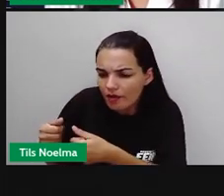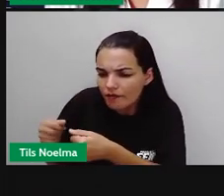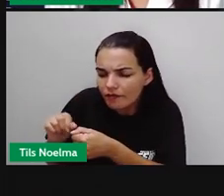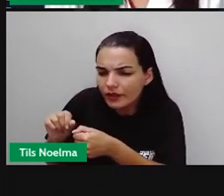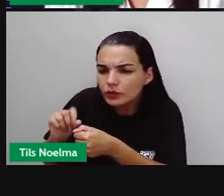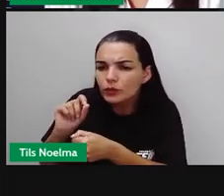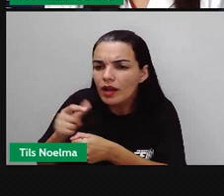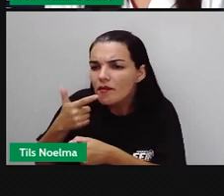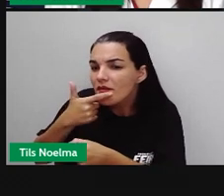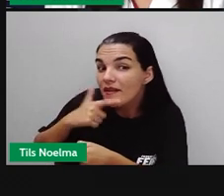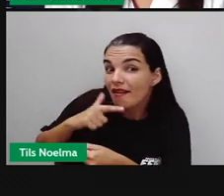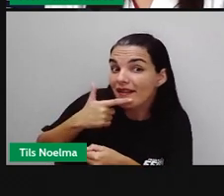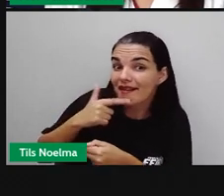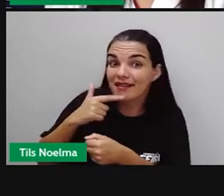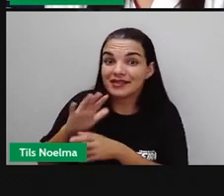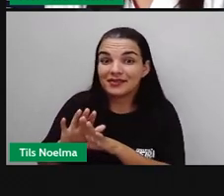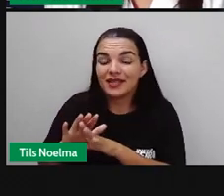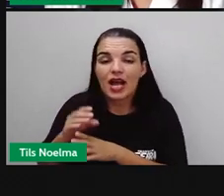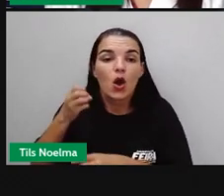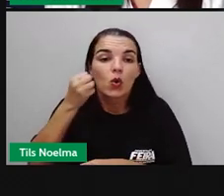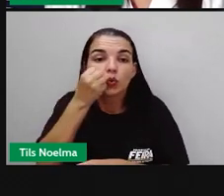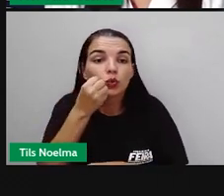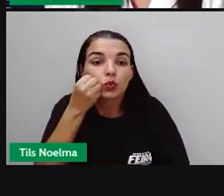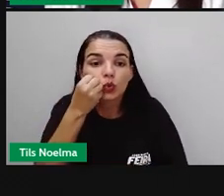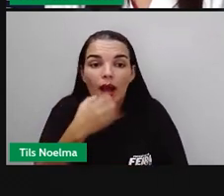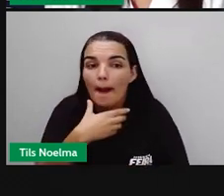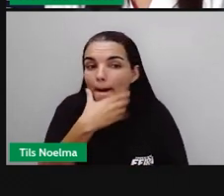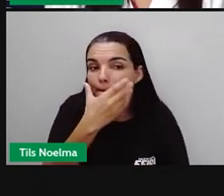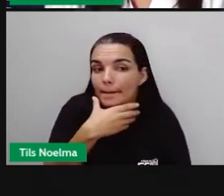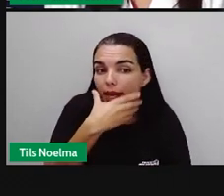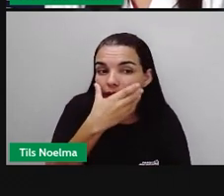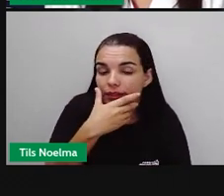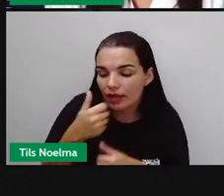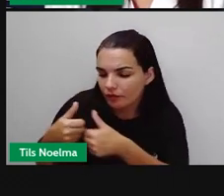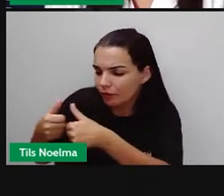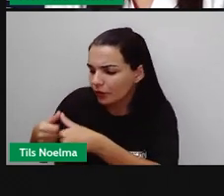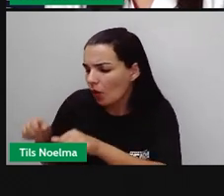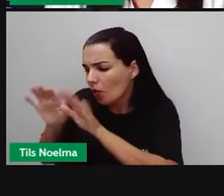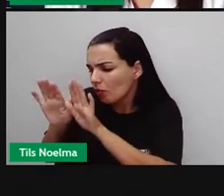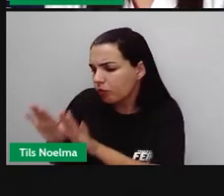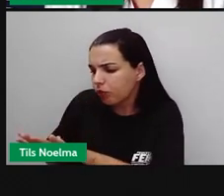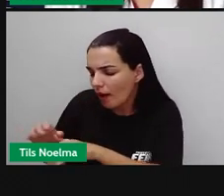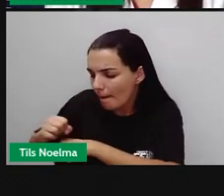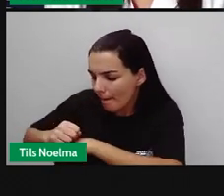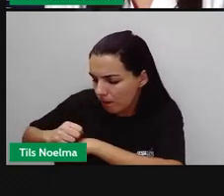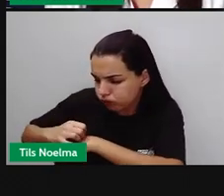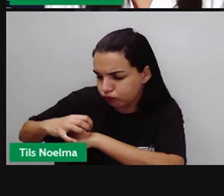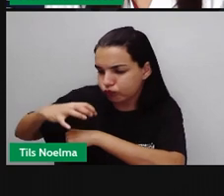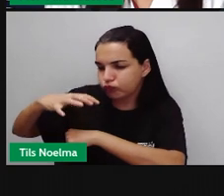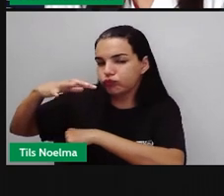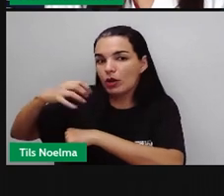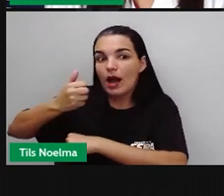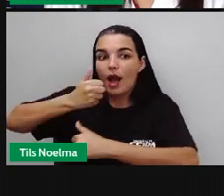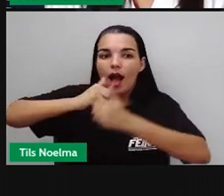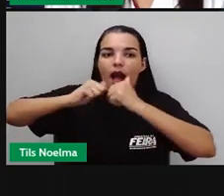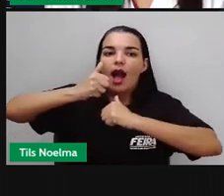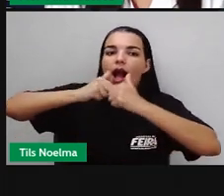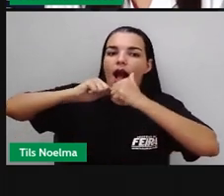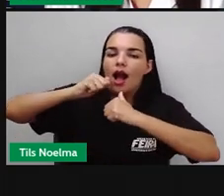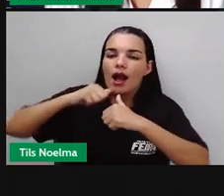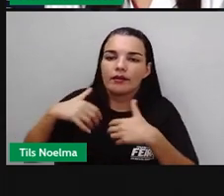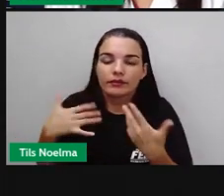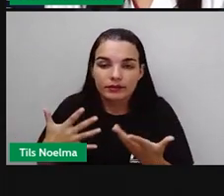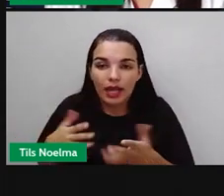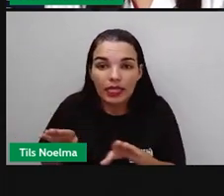queijo. O suco de maçã que fermentou e se transformou em uma bebida alcoólica. A uva